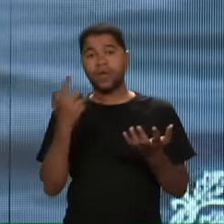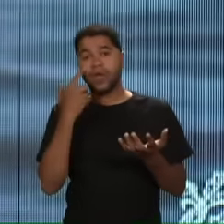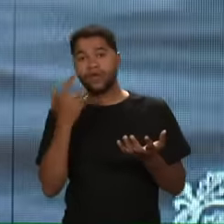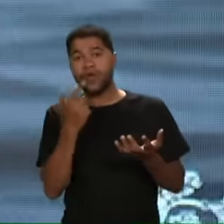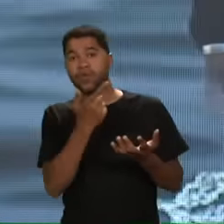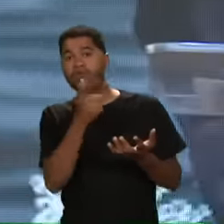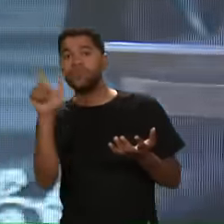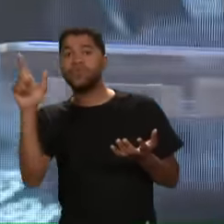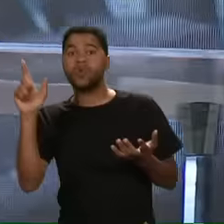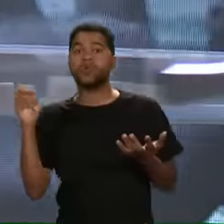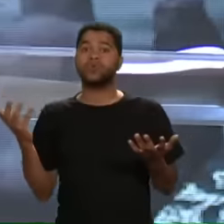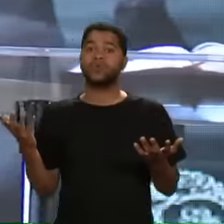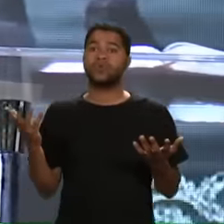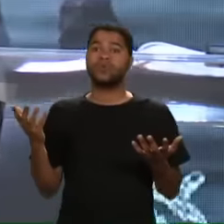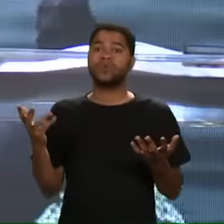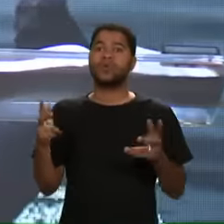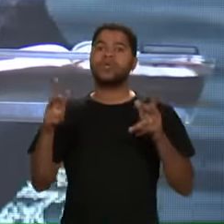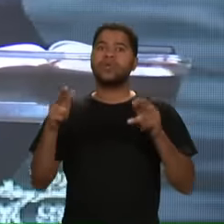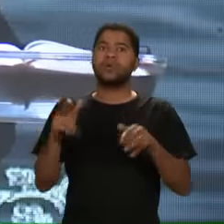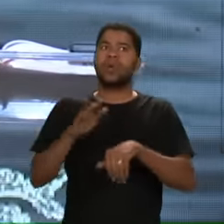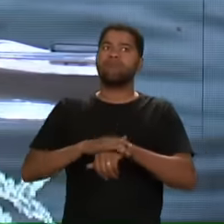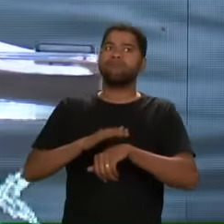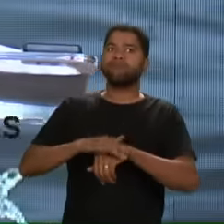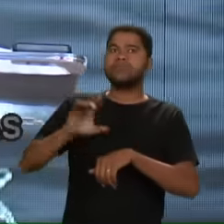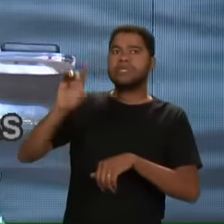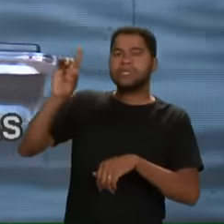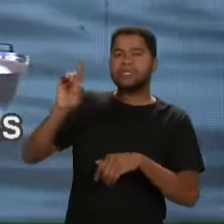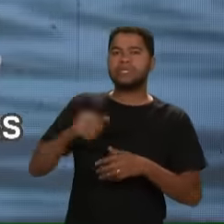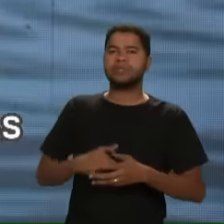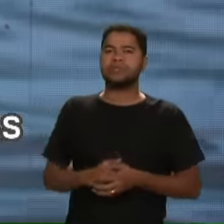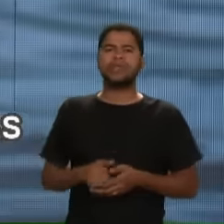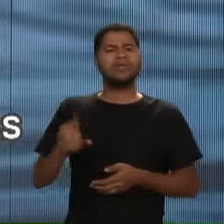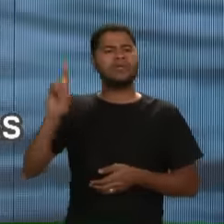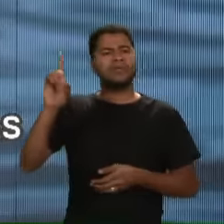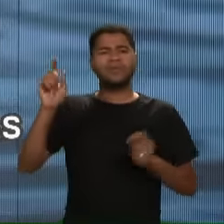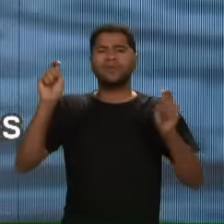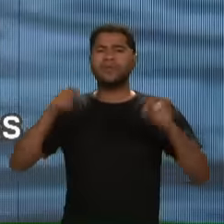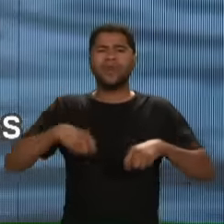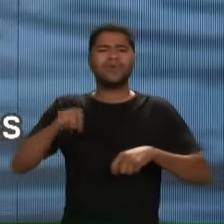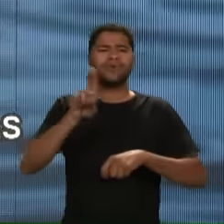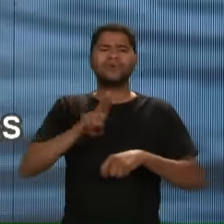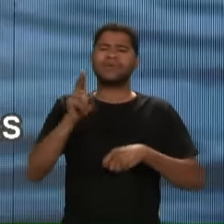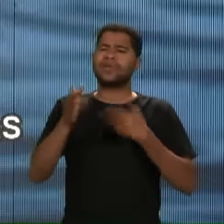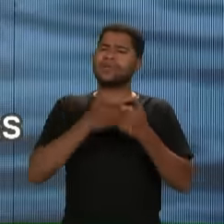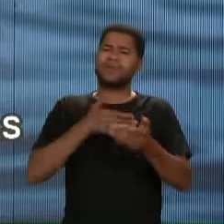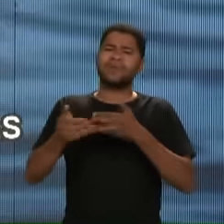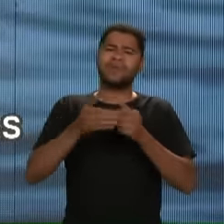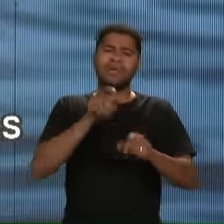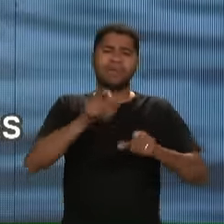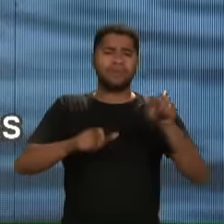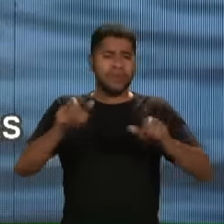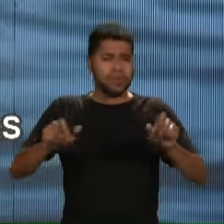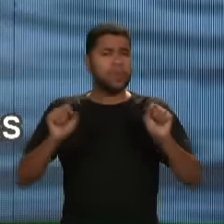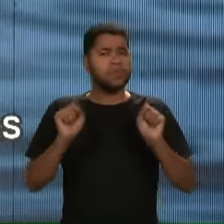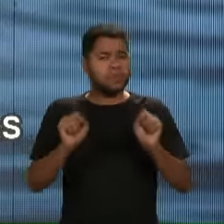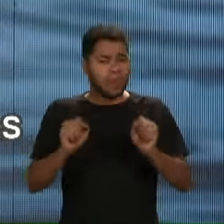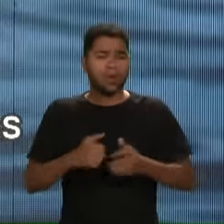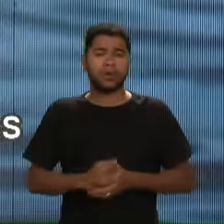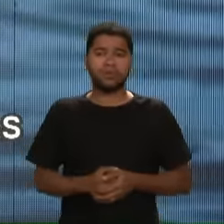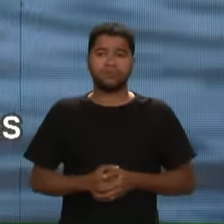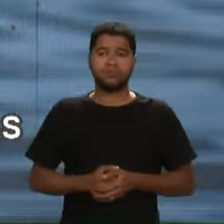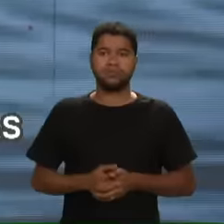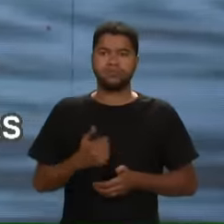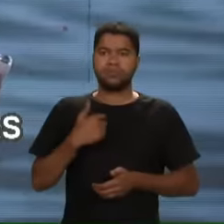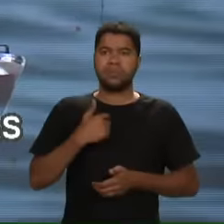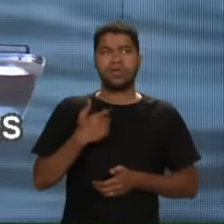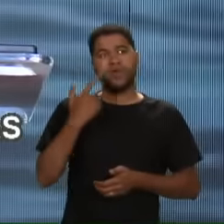Os outros Como se fosse Deus Deus pode usar Qualquer pessoa Para nos abençoar Pode Mas eu